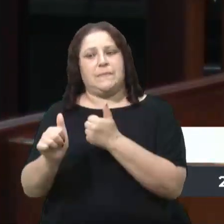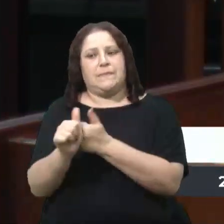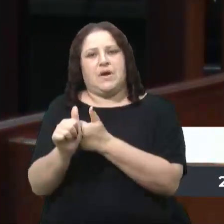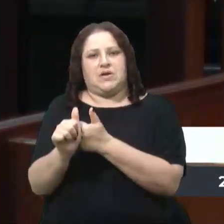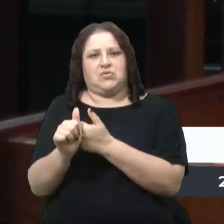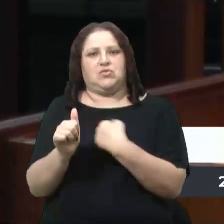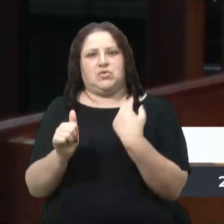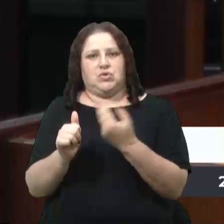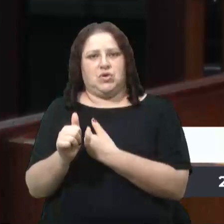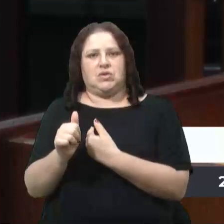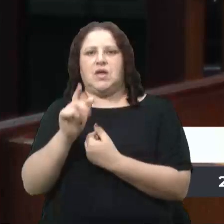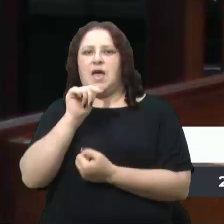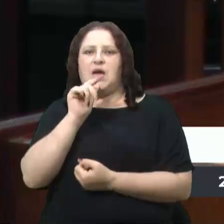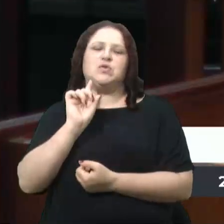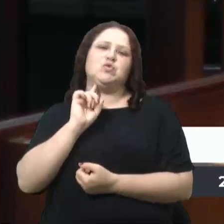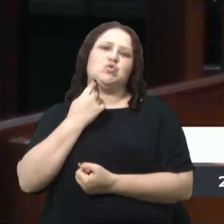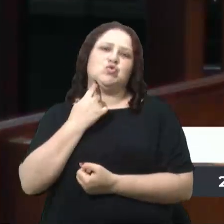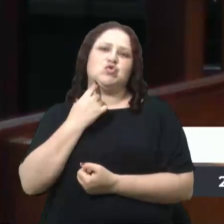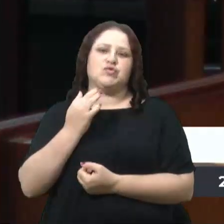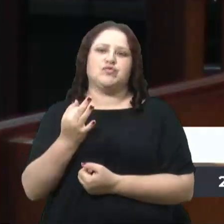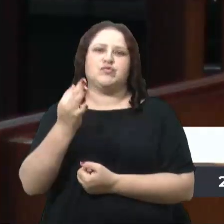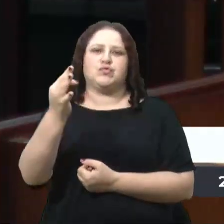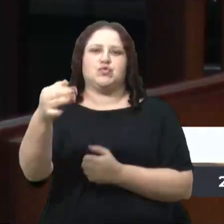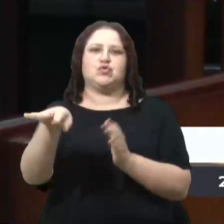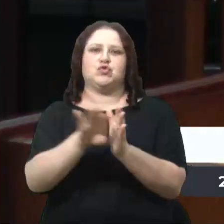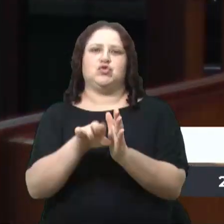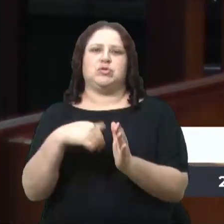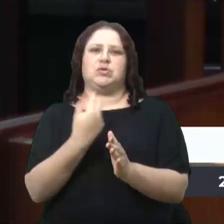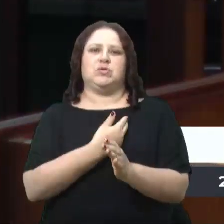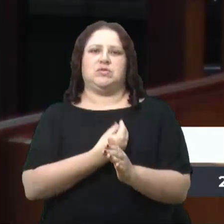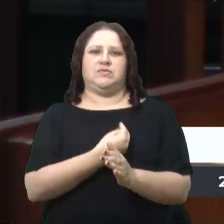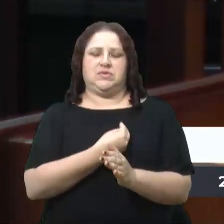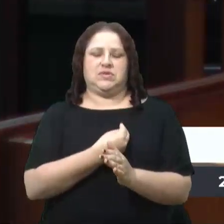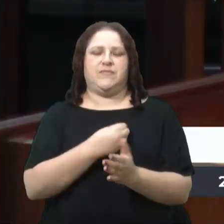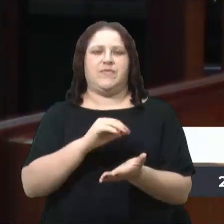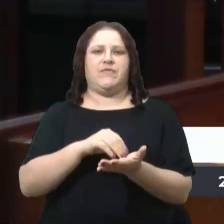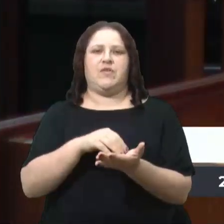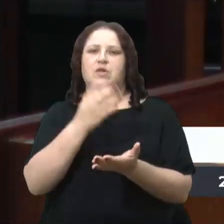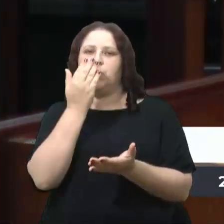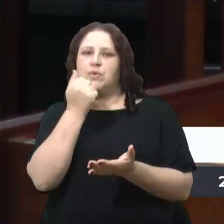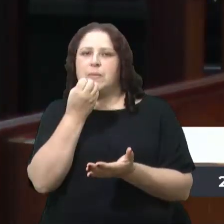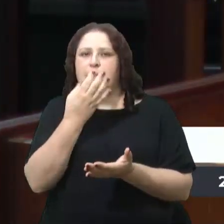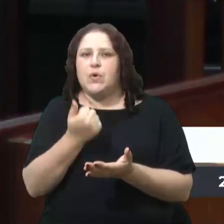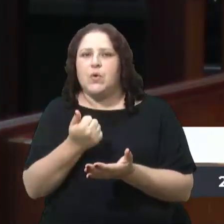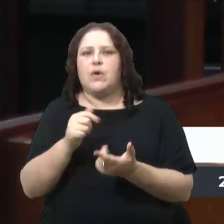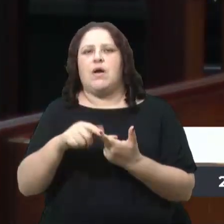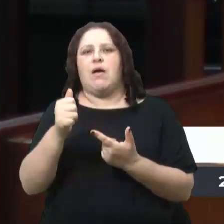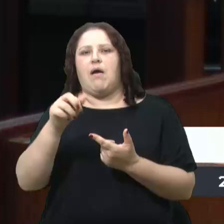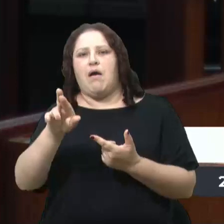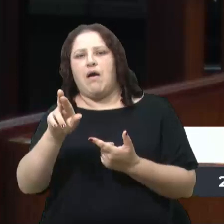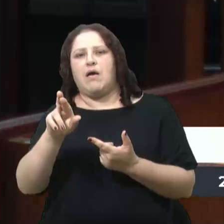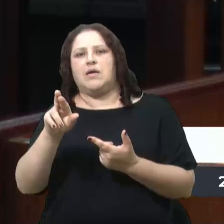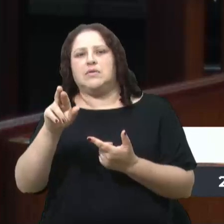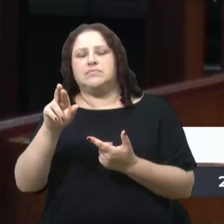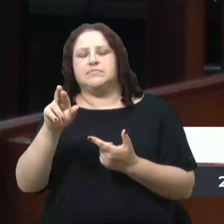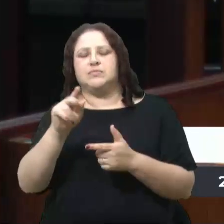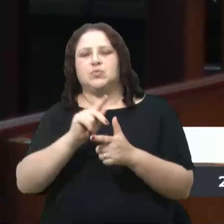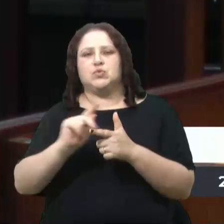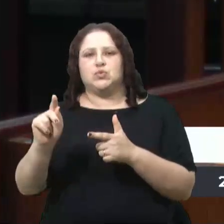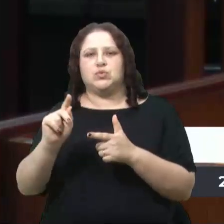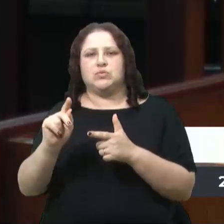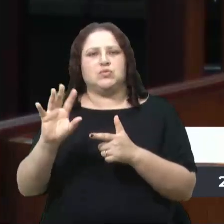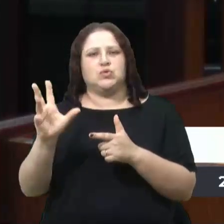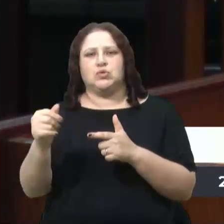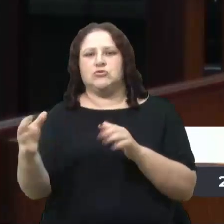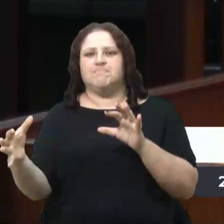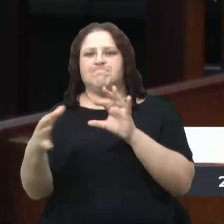a água contaminada estará aqui daqui a pouco. A falta de comida boa, de ar puro, está tudo conectado.